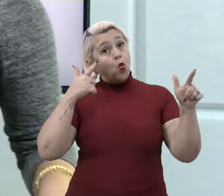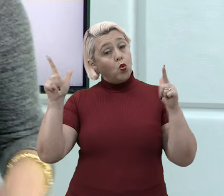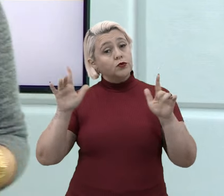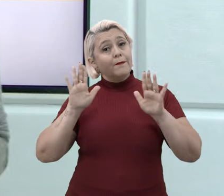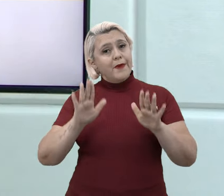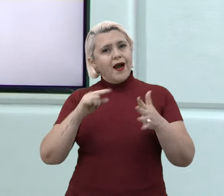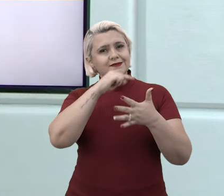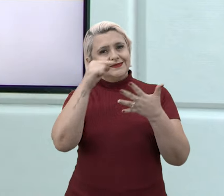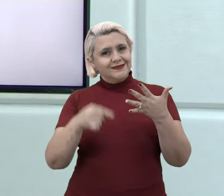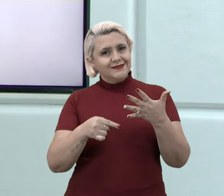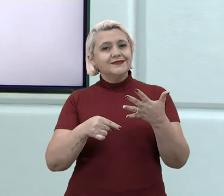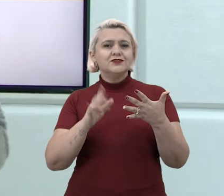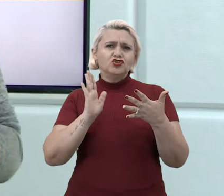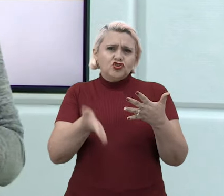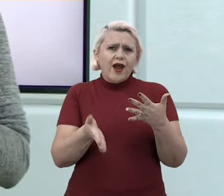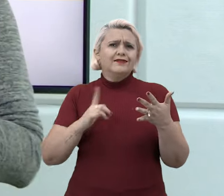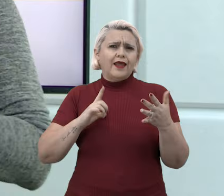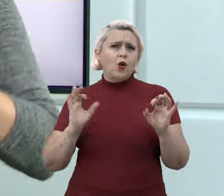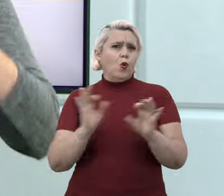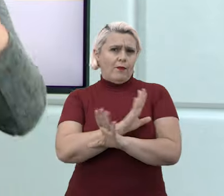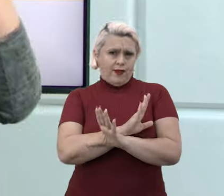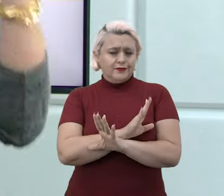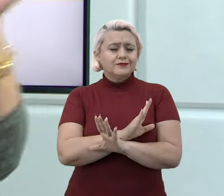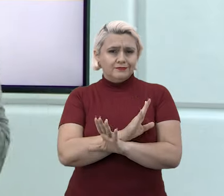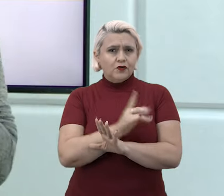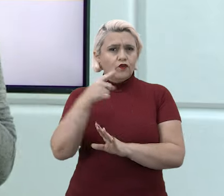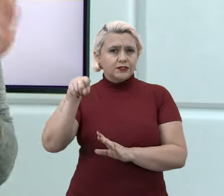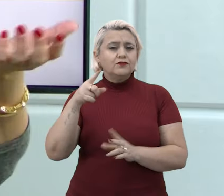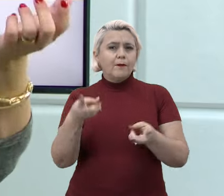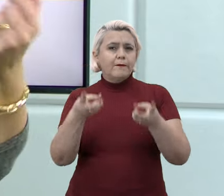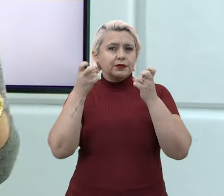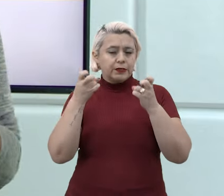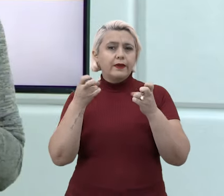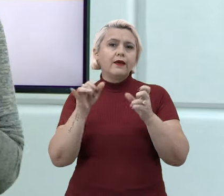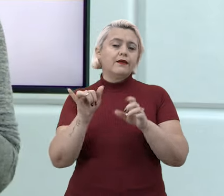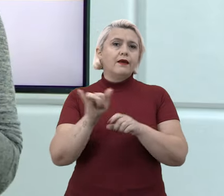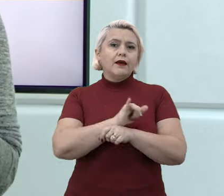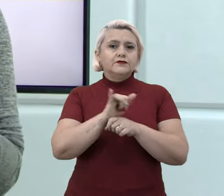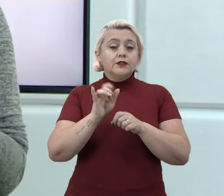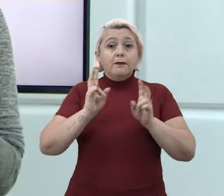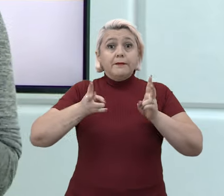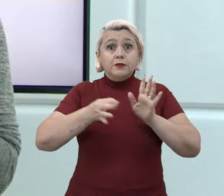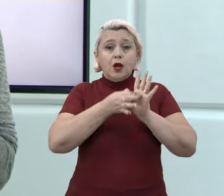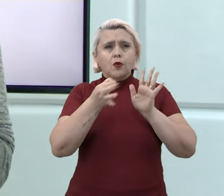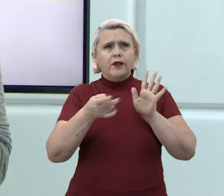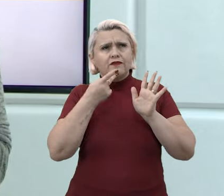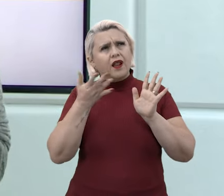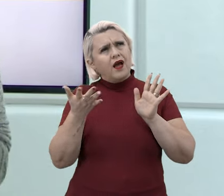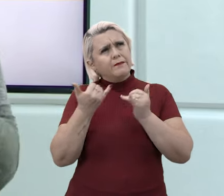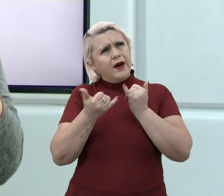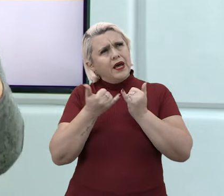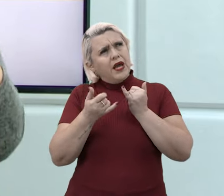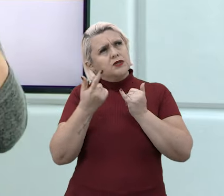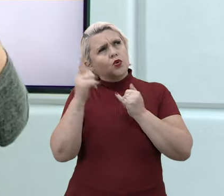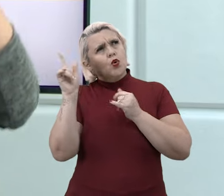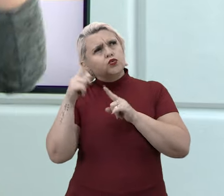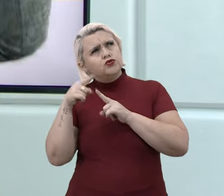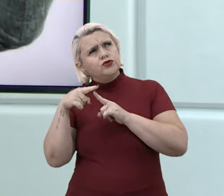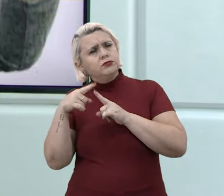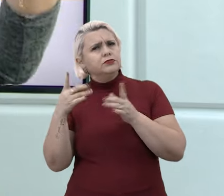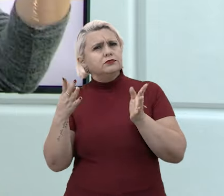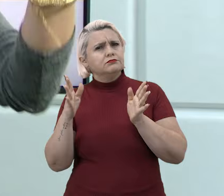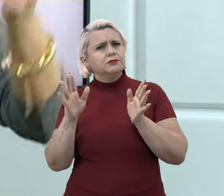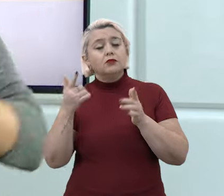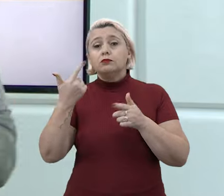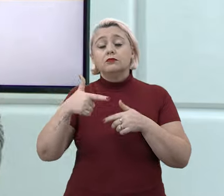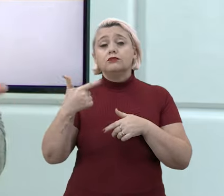são só esses, mas esses, vamos dizer assim, que eles abrangem todos. Vocês vão ver que, às vezes, um mesmo argumento, você fala, ah, mas esse parece que